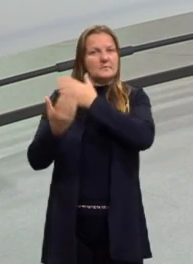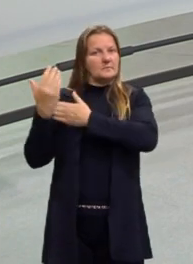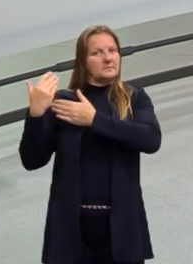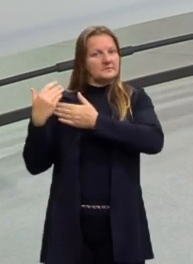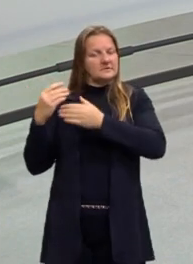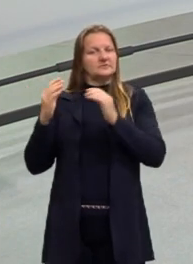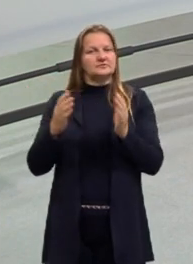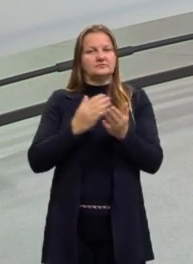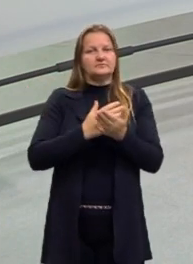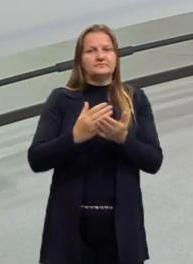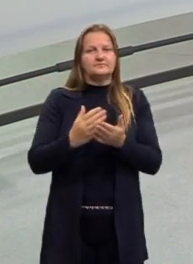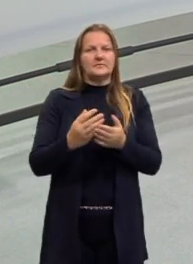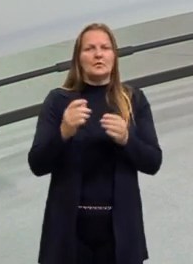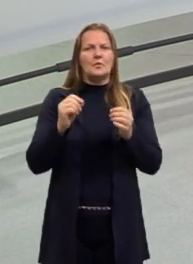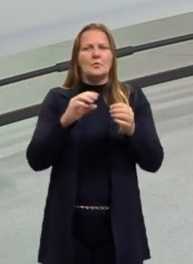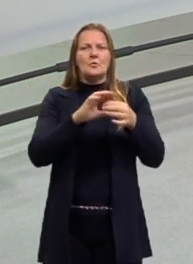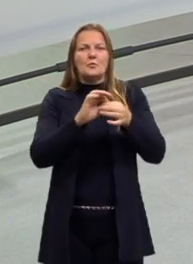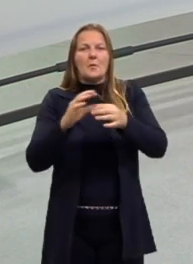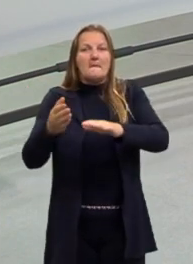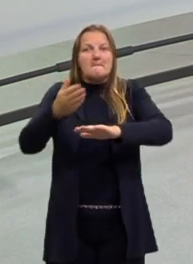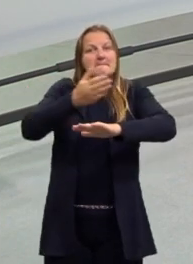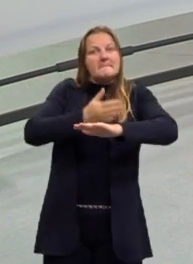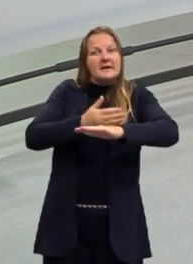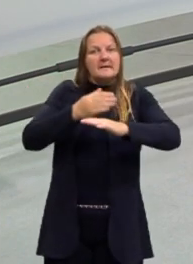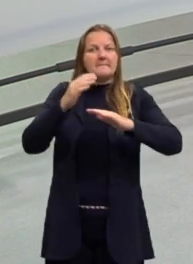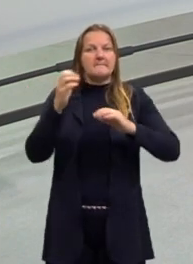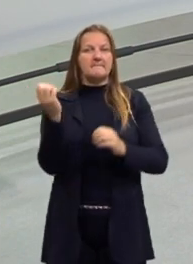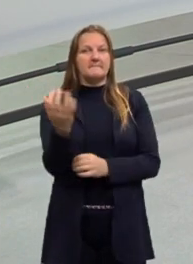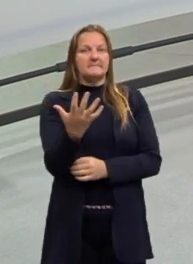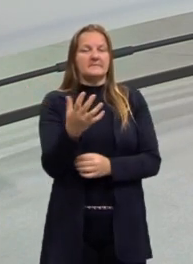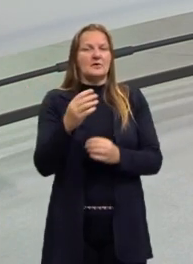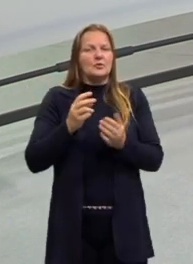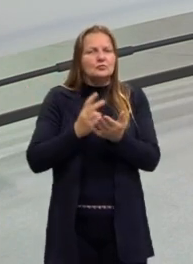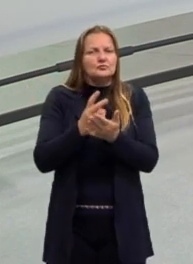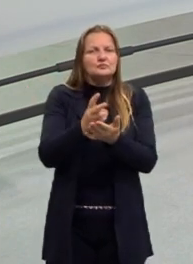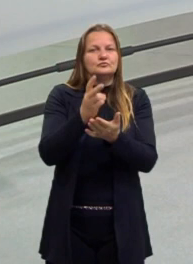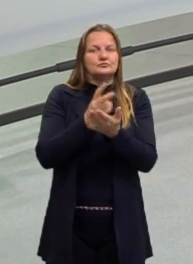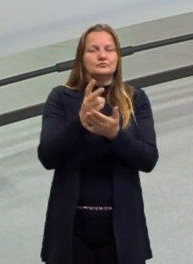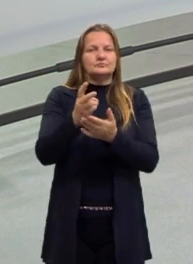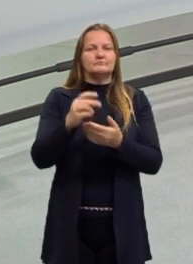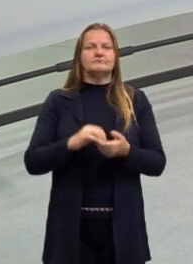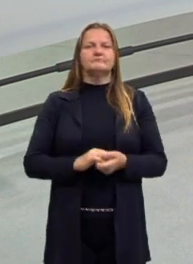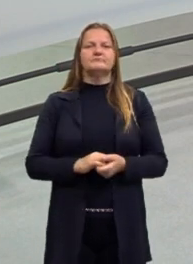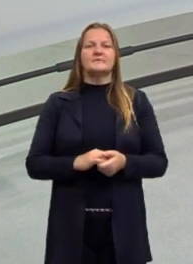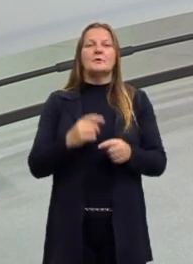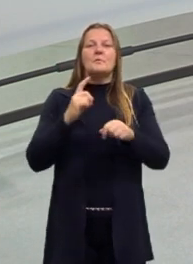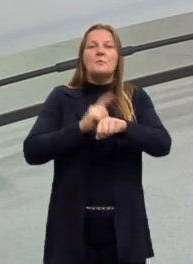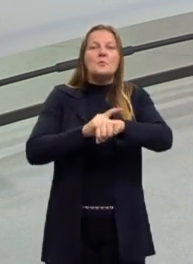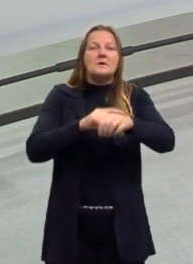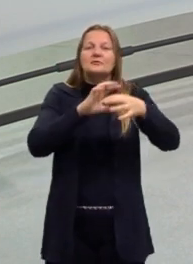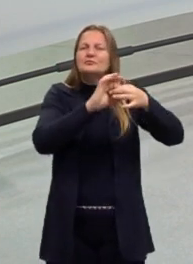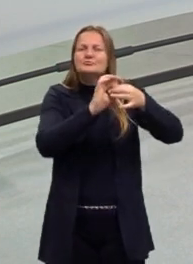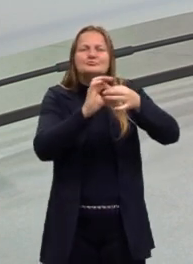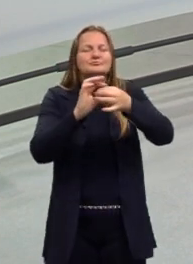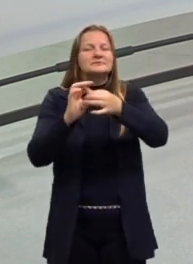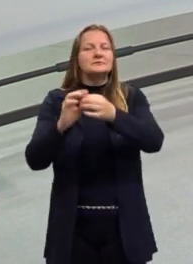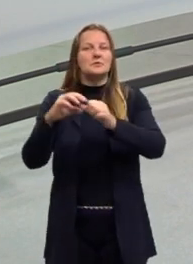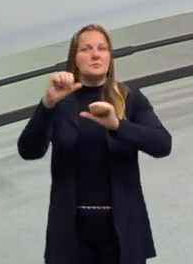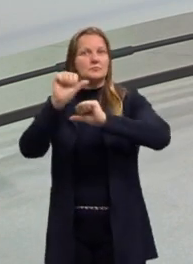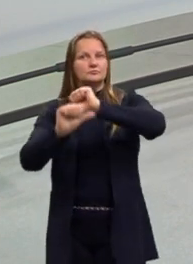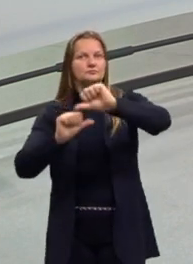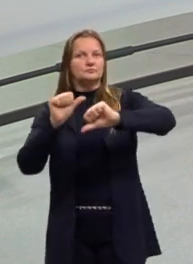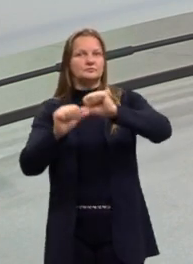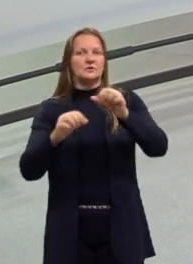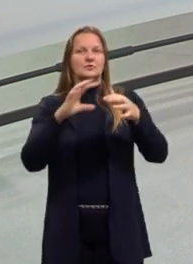a falar sobre o pré-modernismo e agora a gente vai dar essa sequência. Esse momento é muito importante, por quê? Porque ele é uma mudança